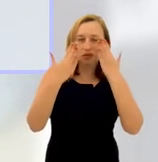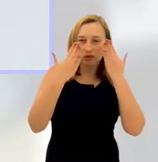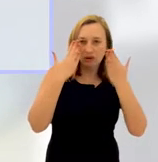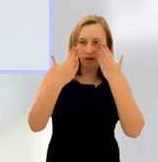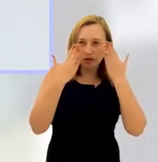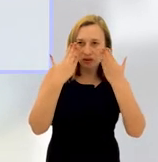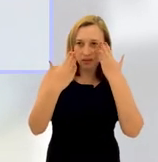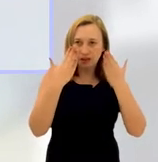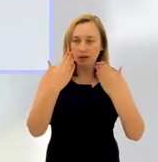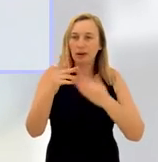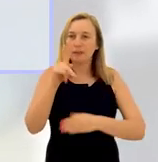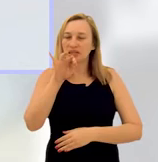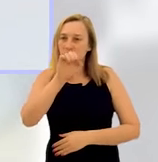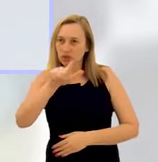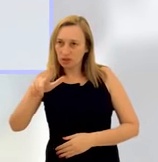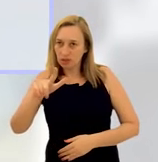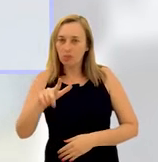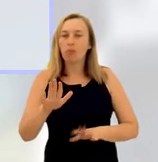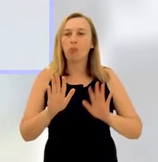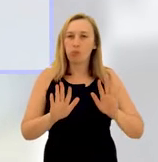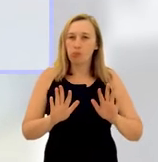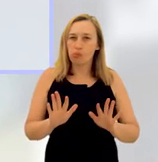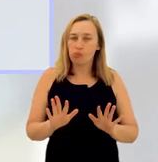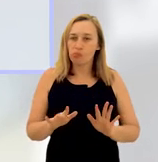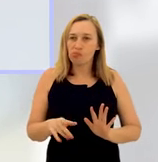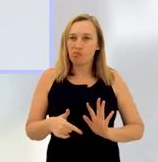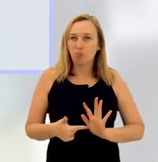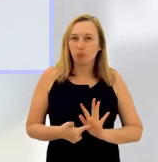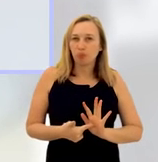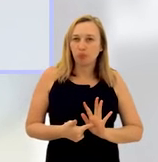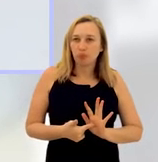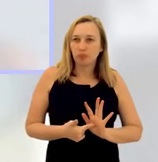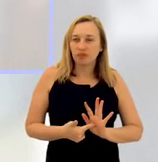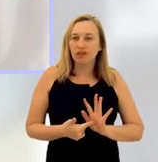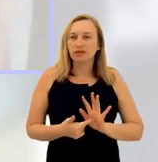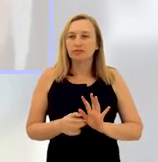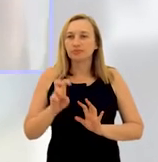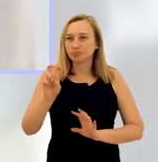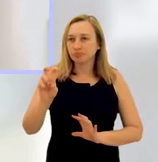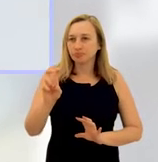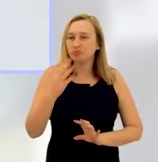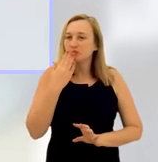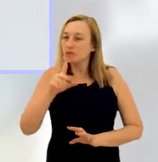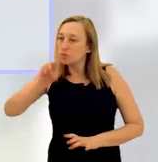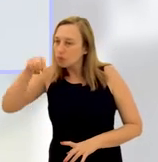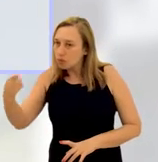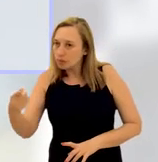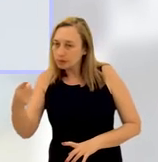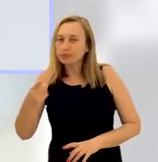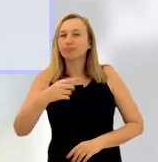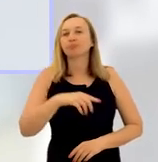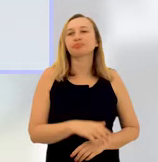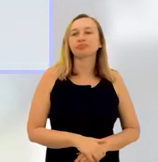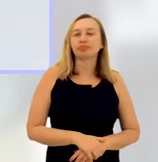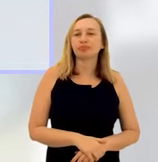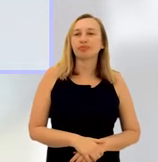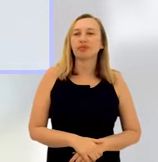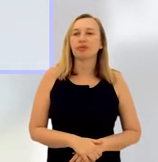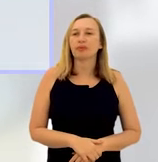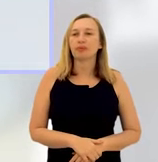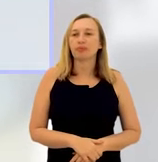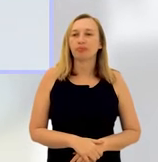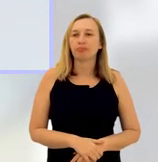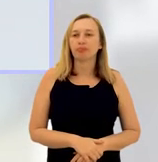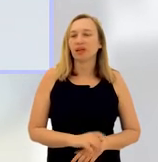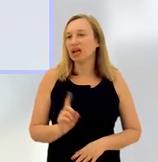psicológica, violência patrimonial. Só que ela coloca, ela elenca esses cinco tipos, dentre outras, ou seja, dentre